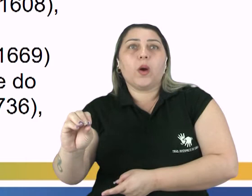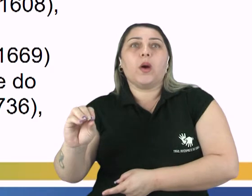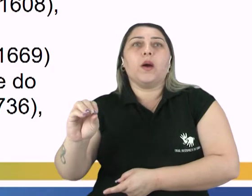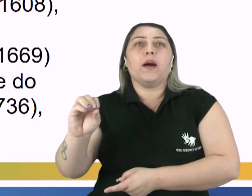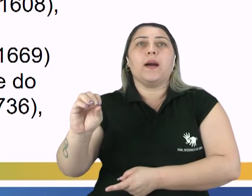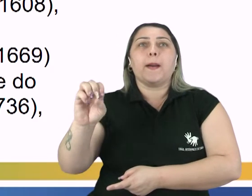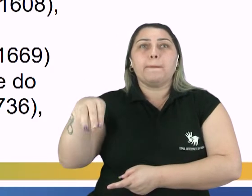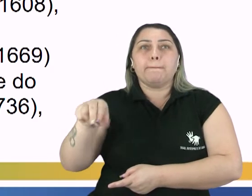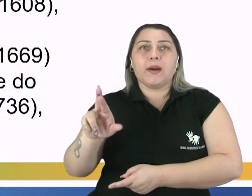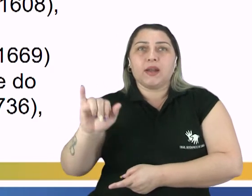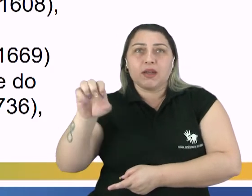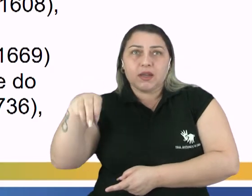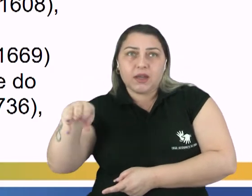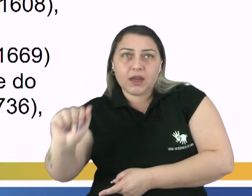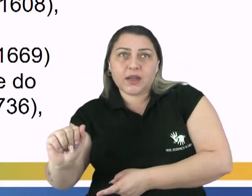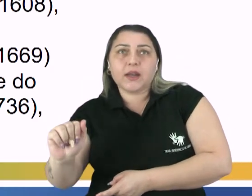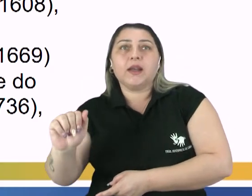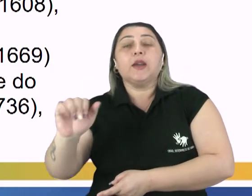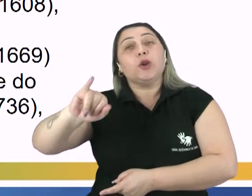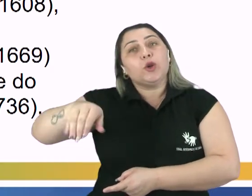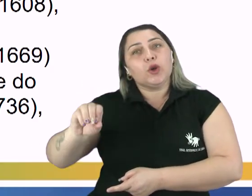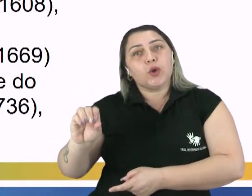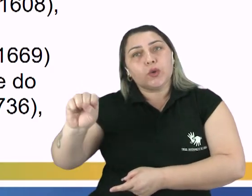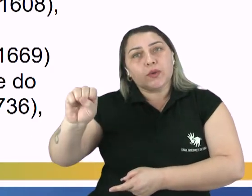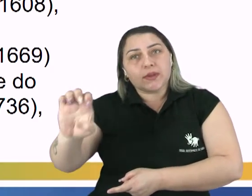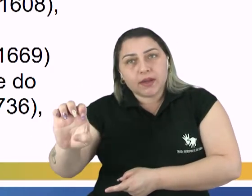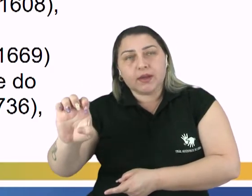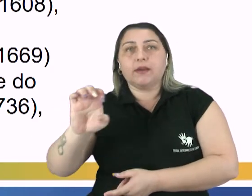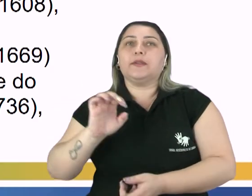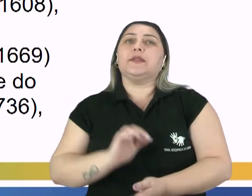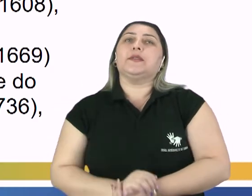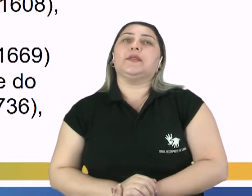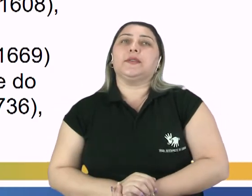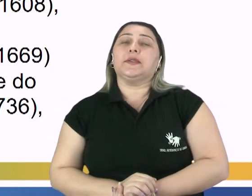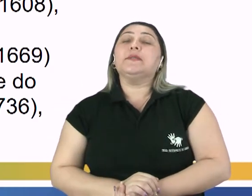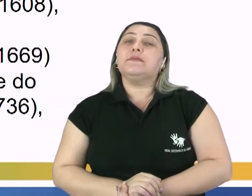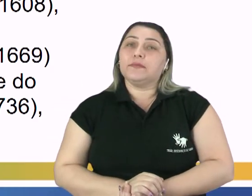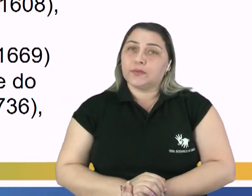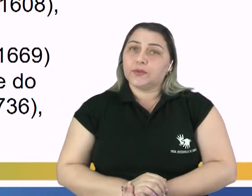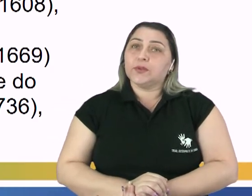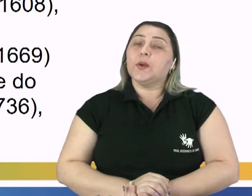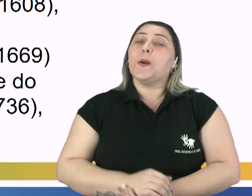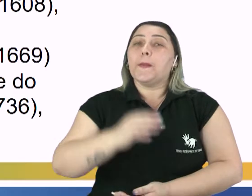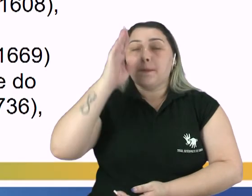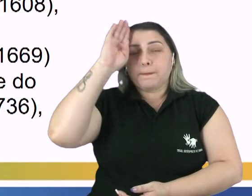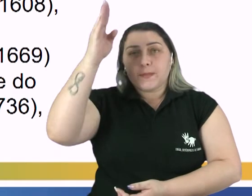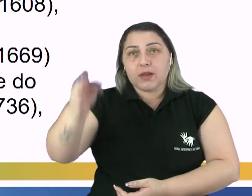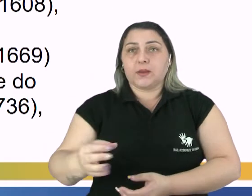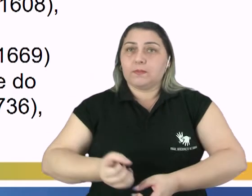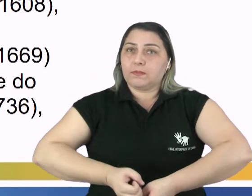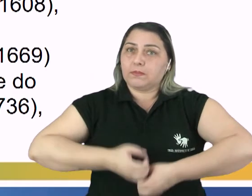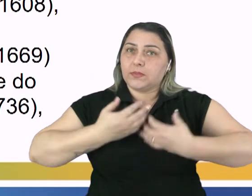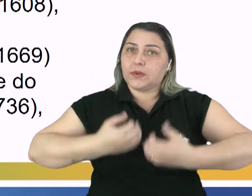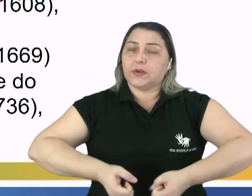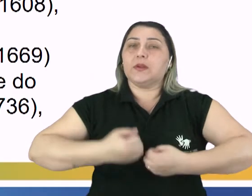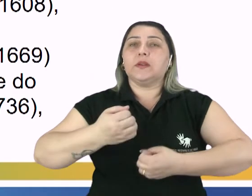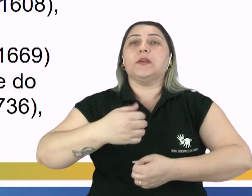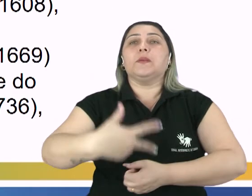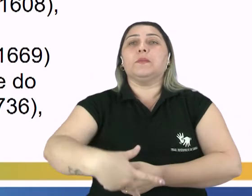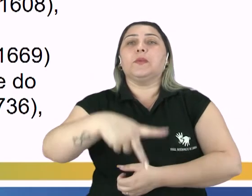Soror Mariana Alcofarado e Antônio José da Silva. Estes são os principais poetas